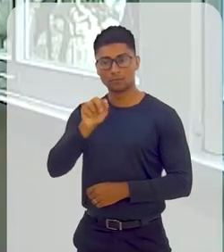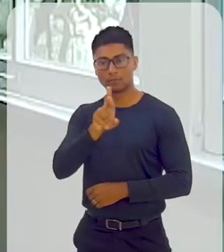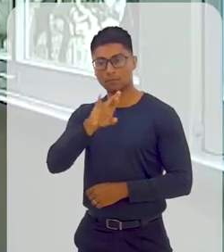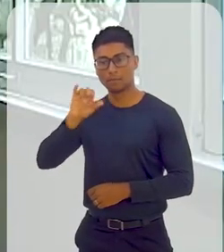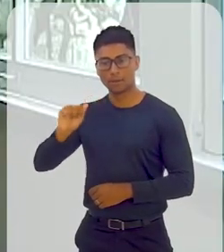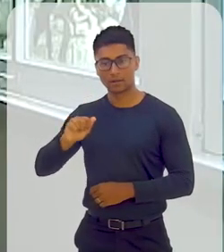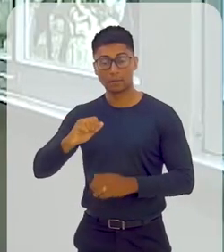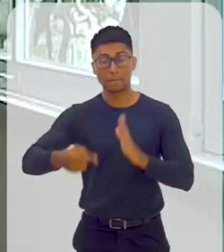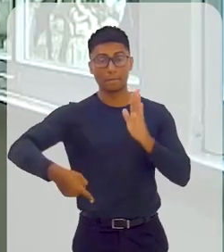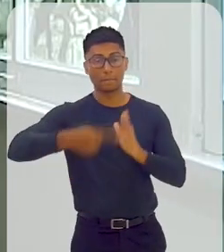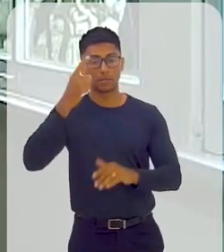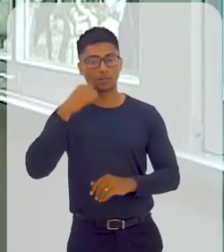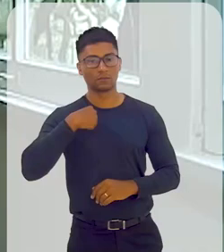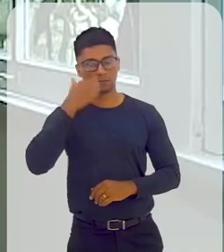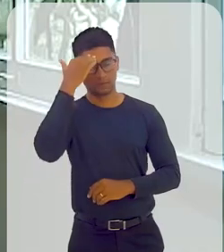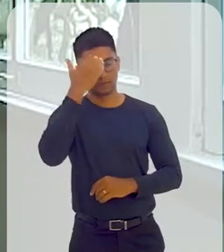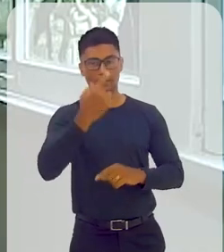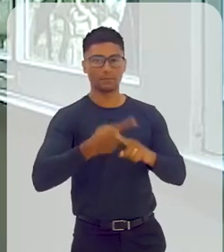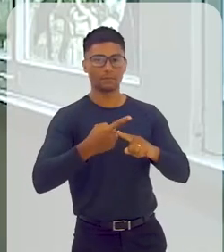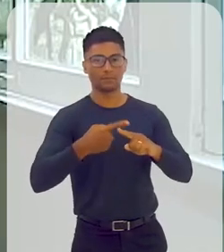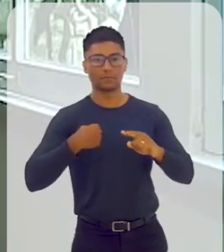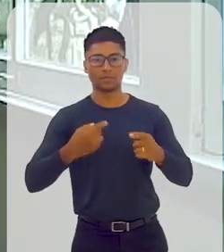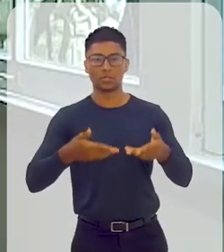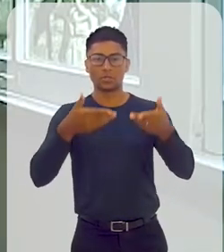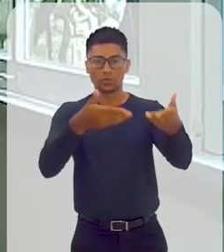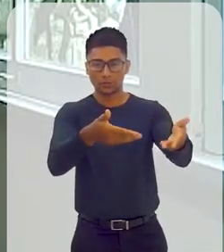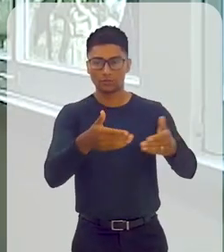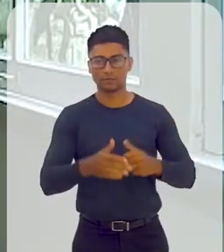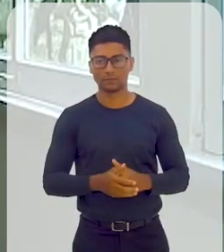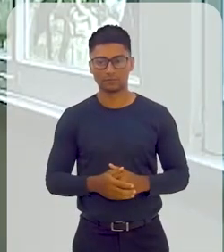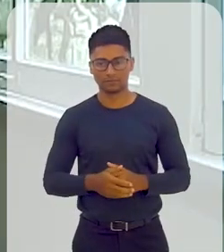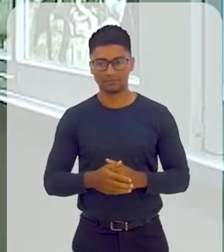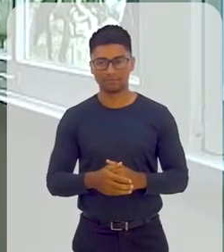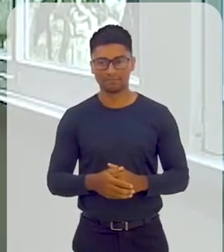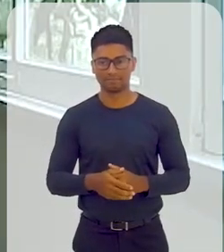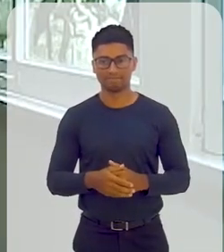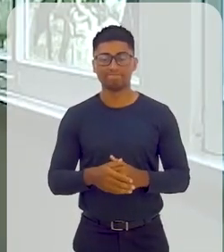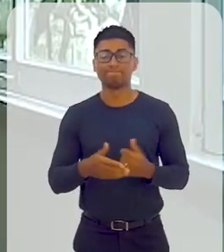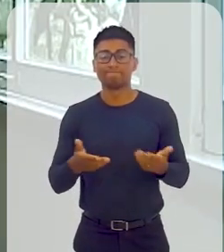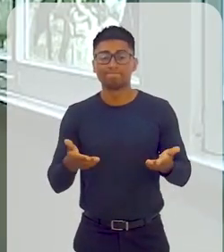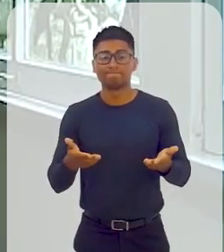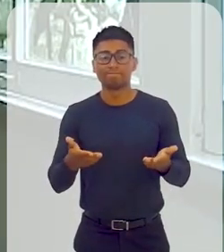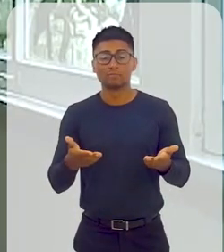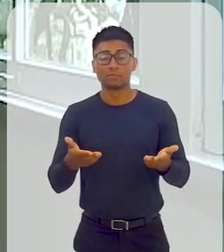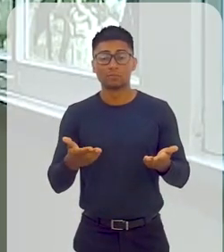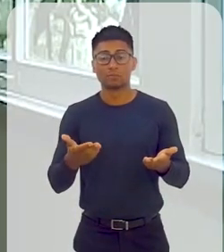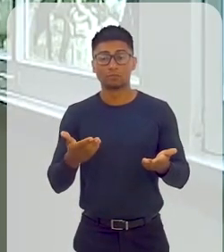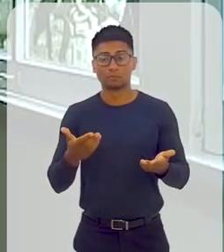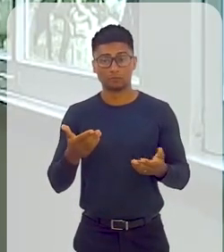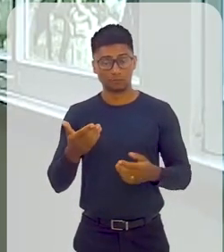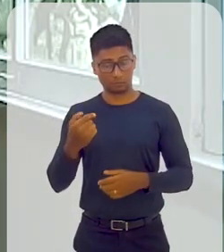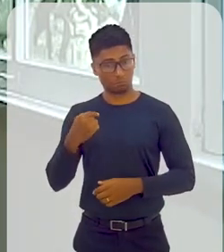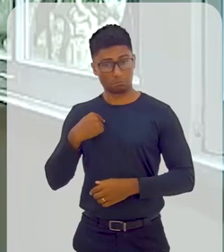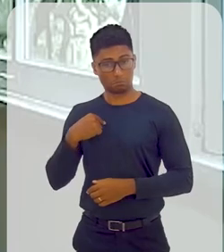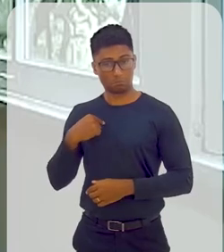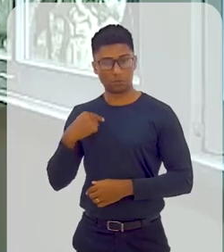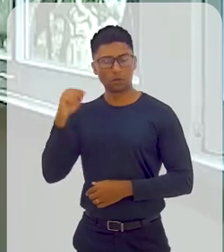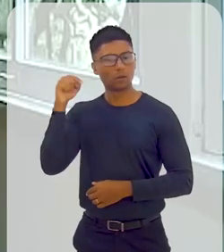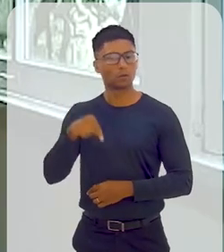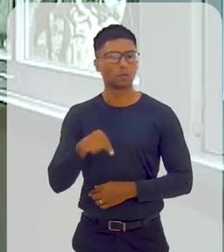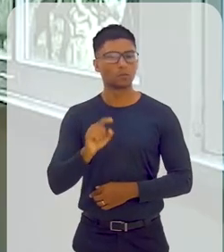Primeiro eu quero agradecer o convite, a facilidade que vocês me deram de fazer